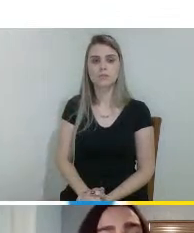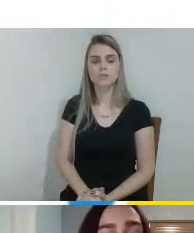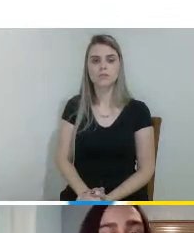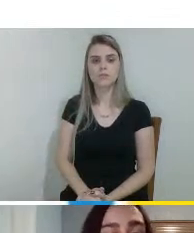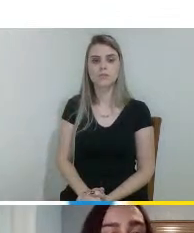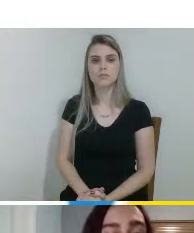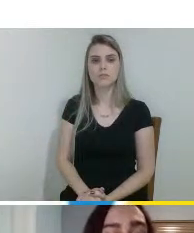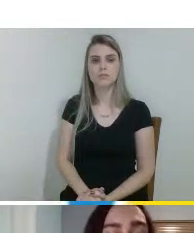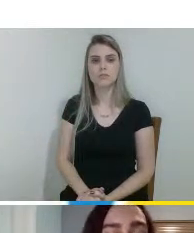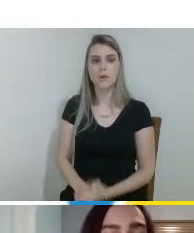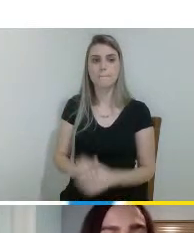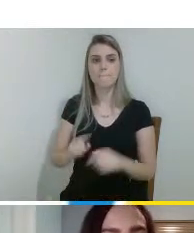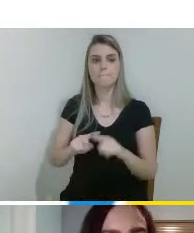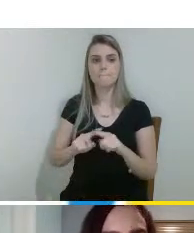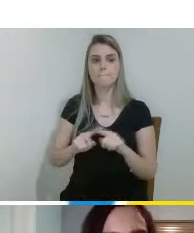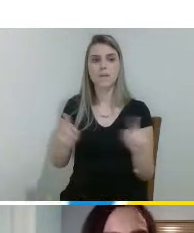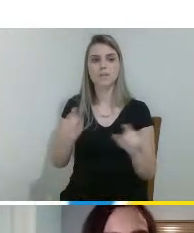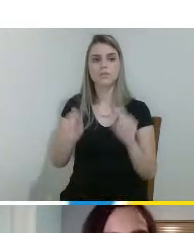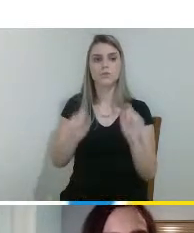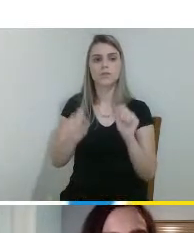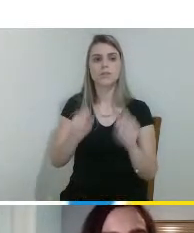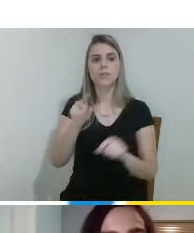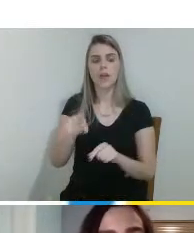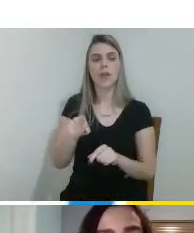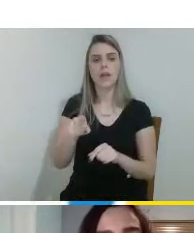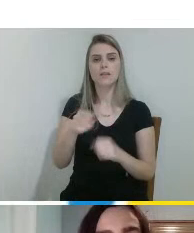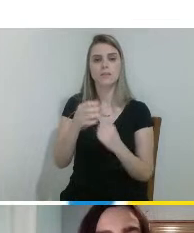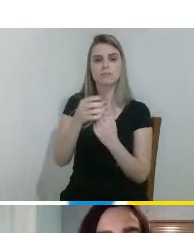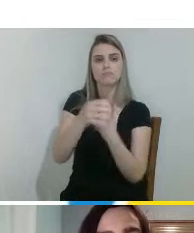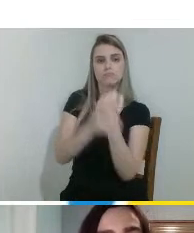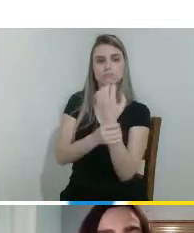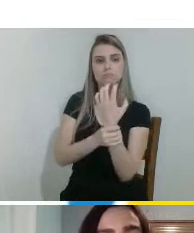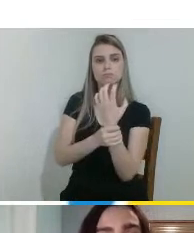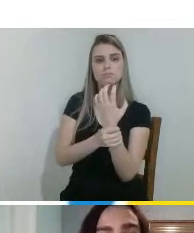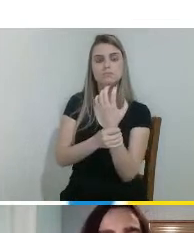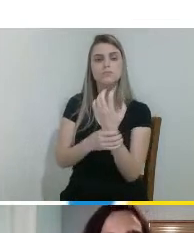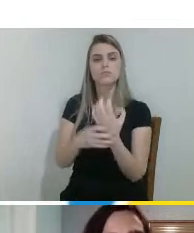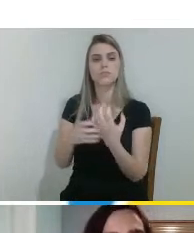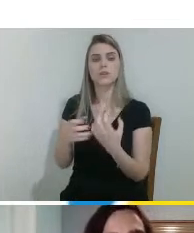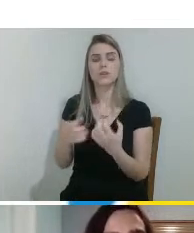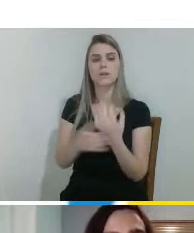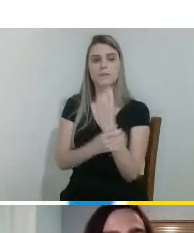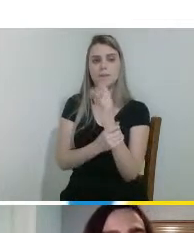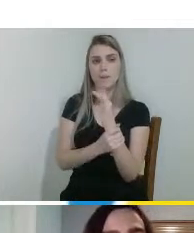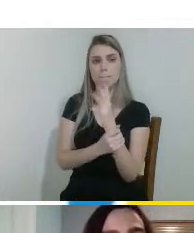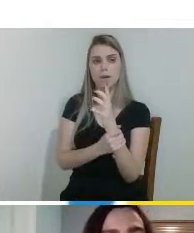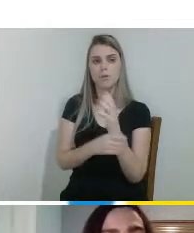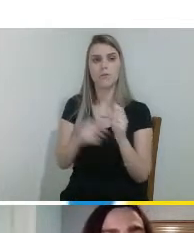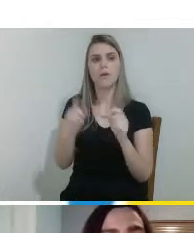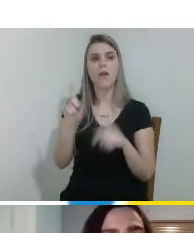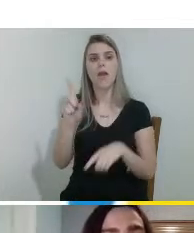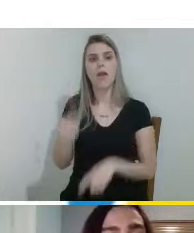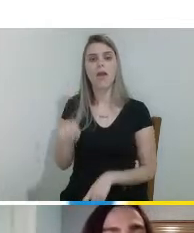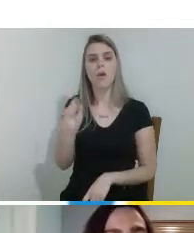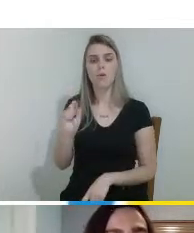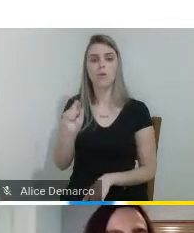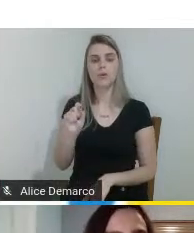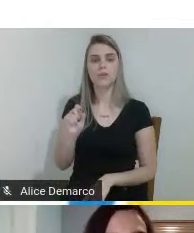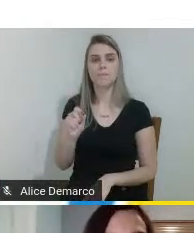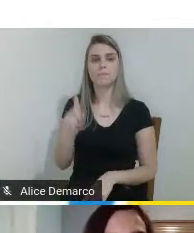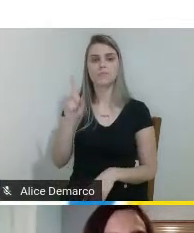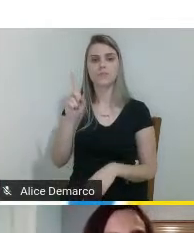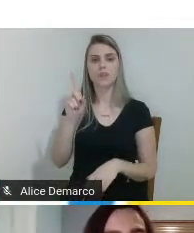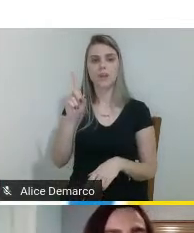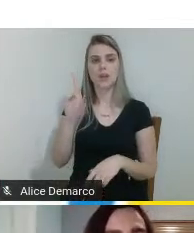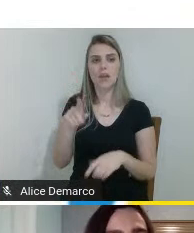Mas o que é a amputação de desarticulação do punho? Bom, é uma amputação da parte final do